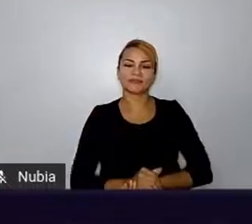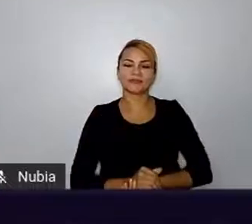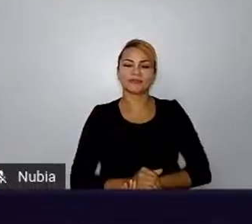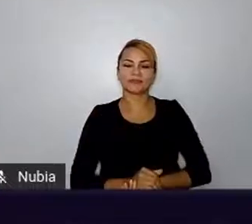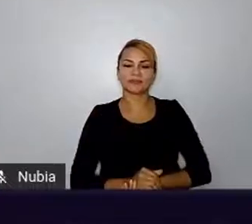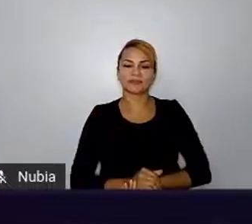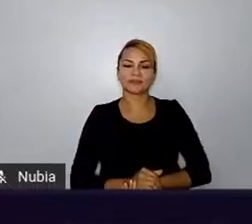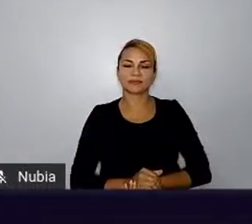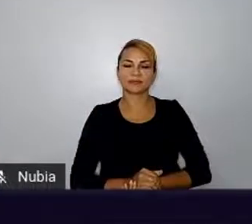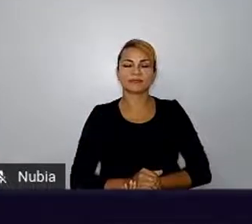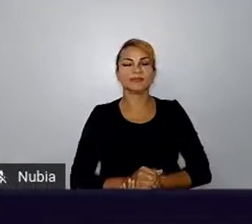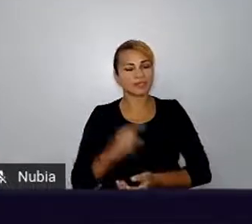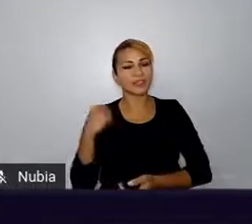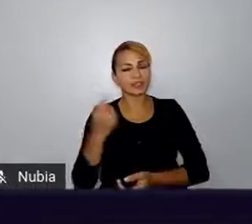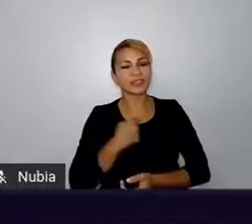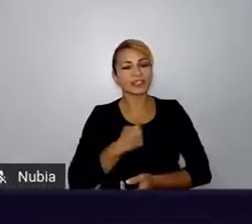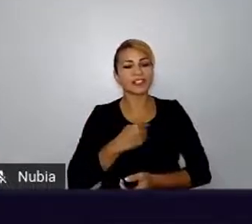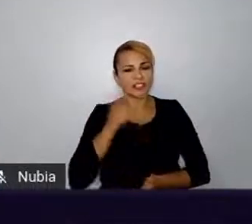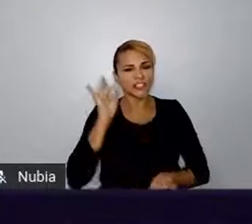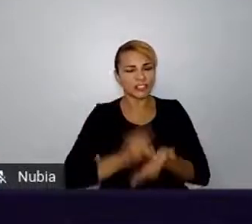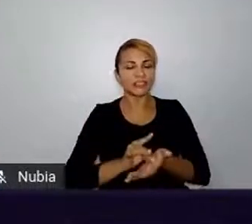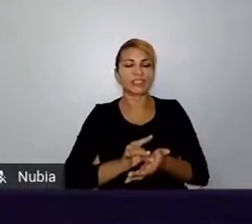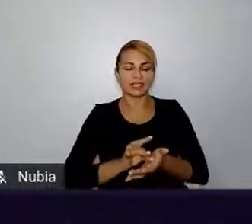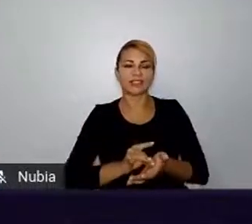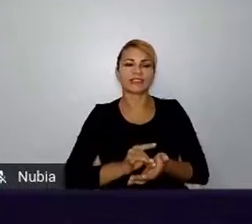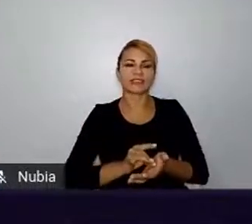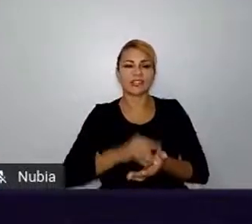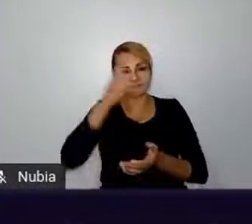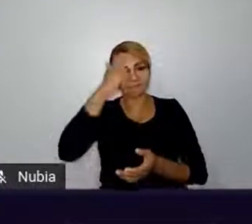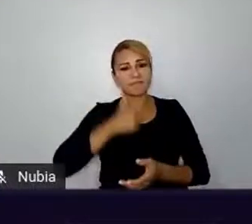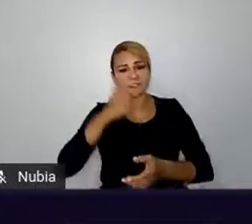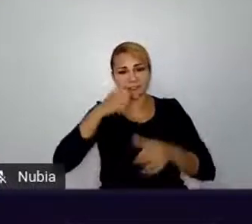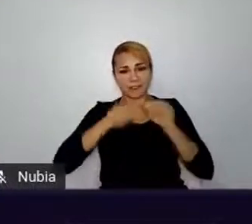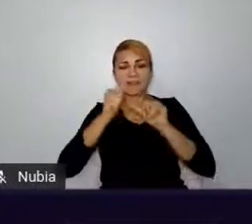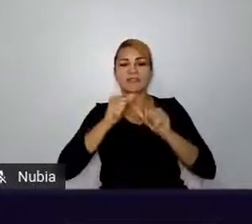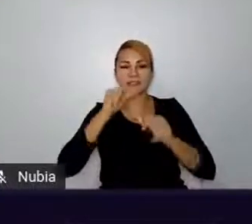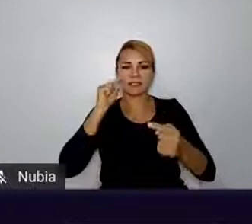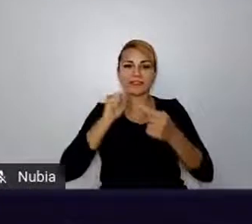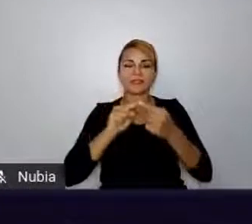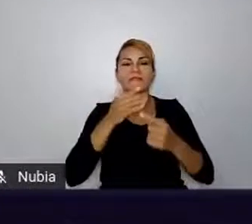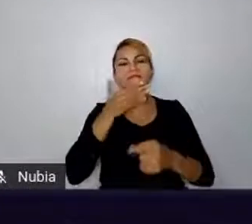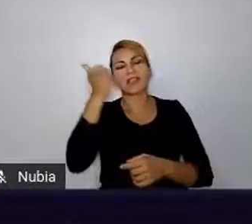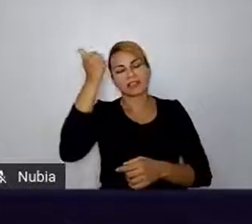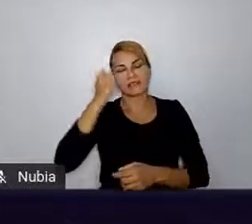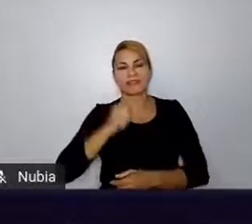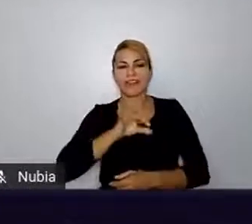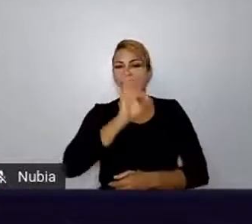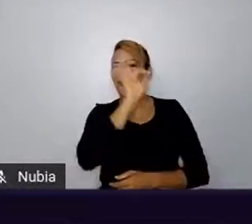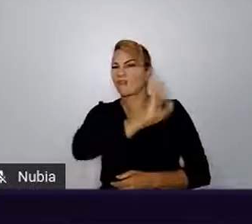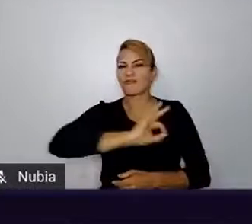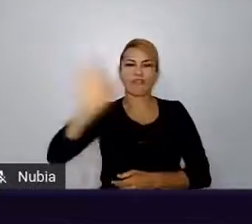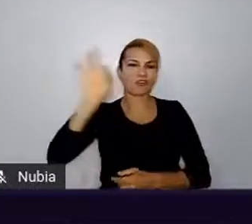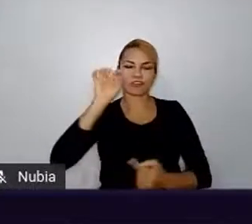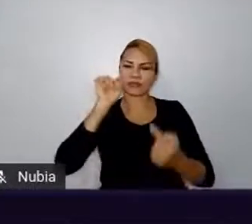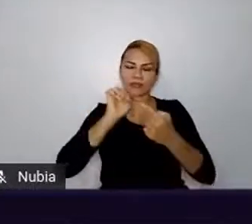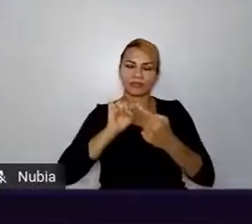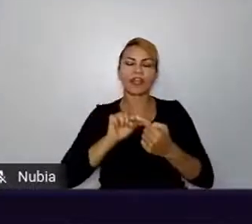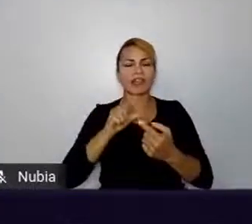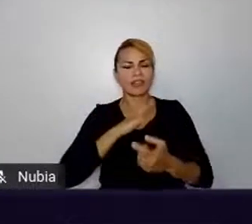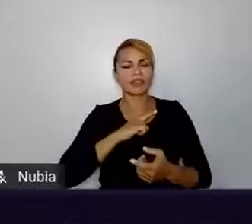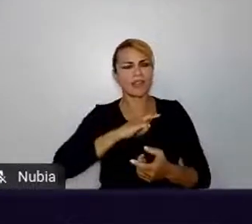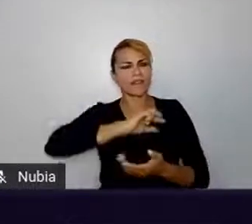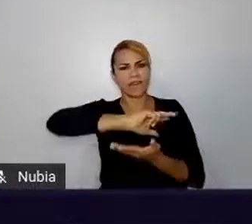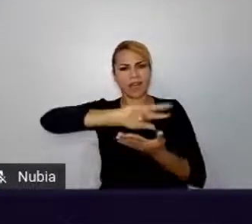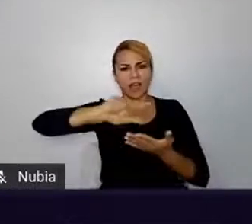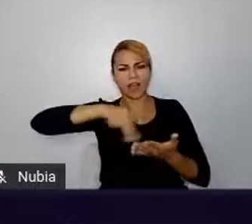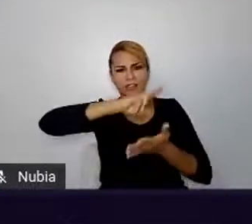ser melhor nas situações. É um ótimo objetivo. E eu acho que tem muita coisa que você lê, tipo, esse curso que